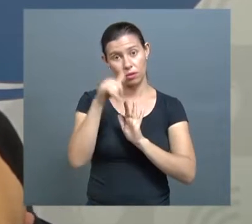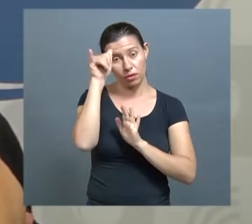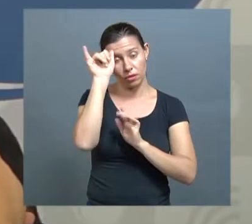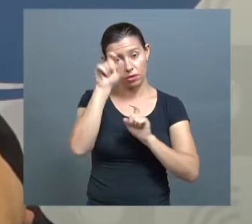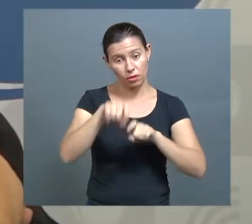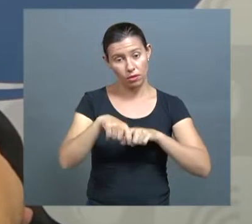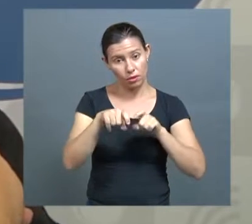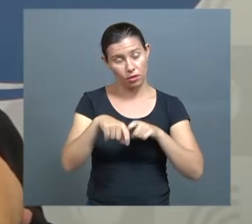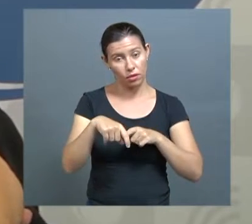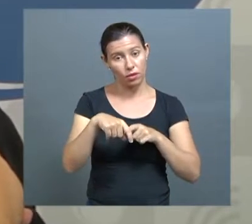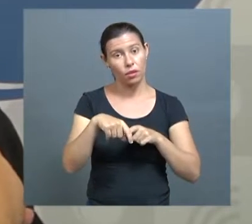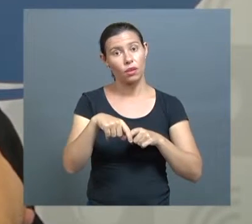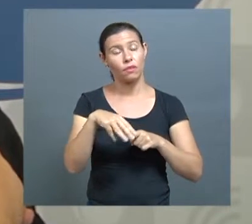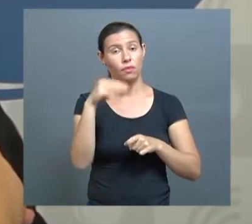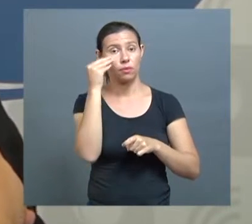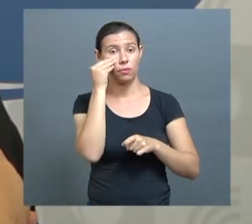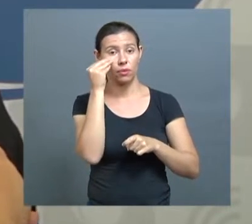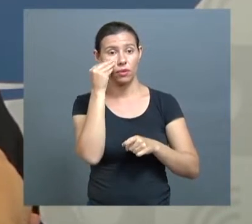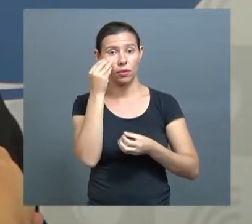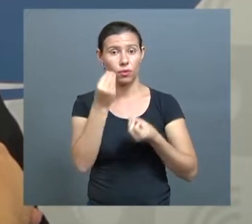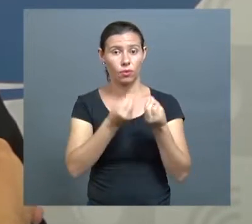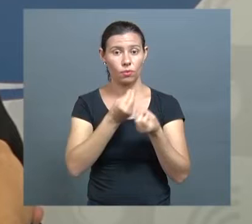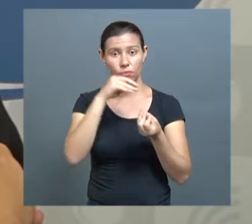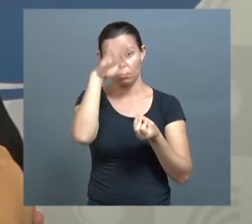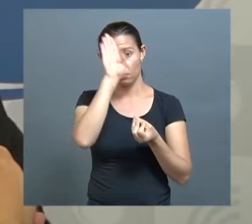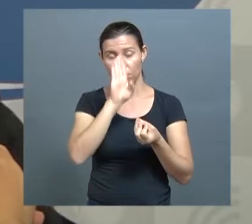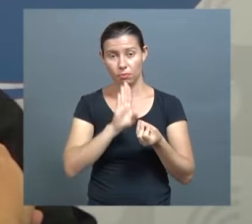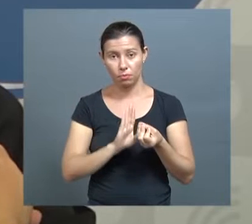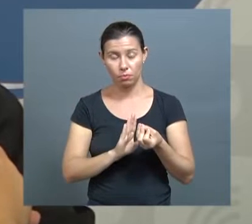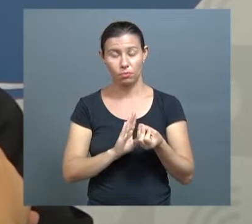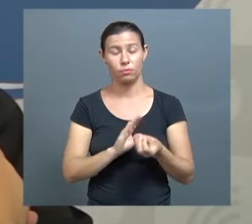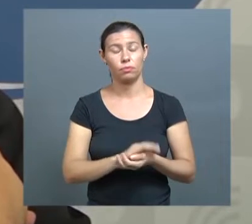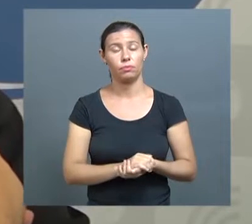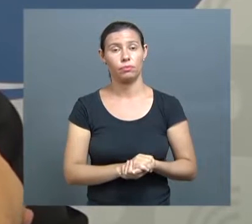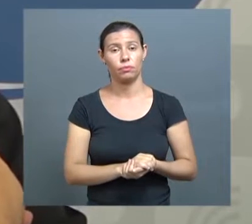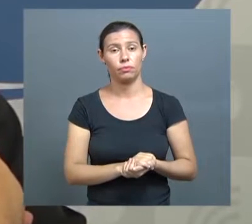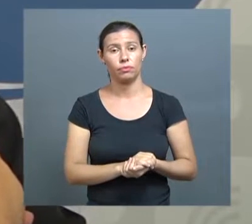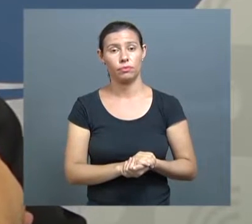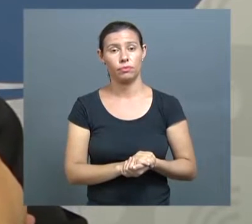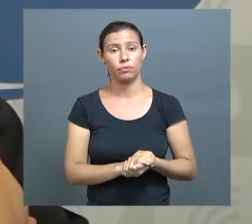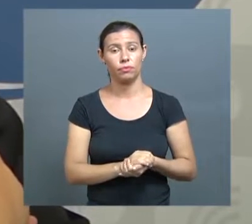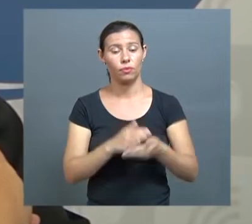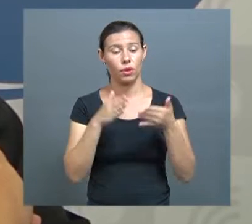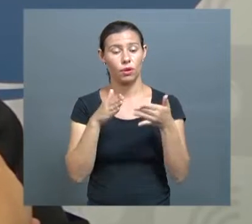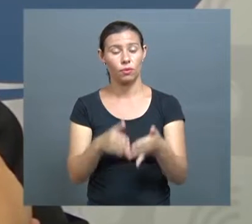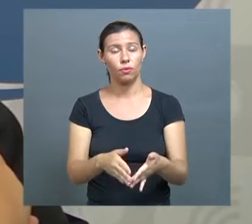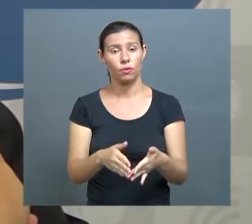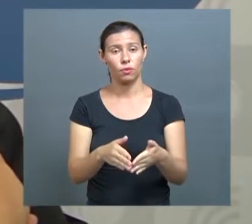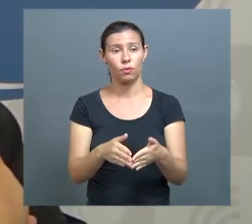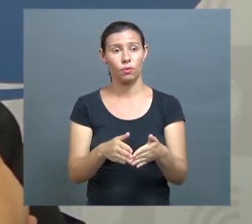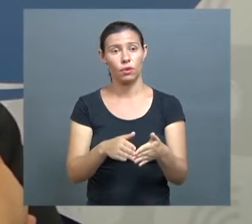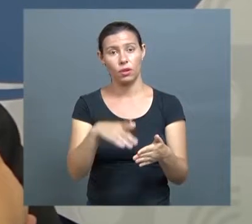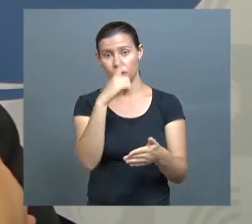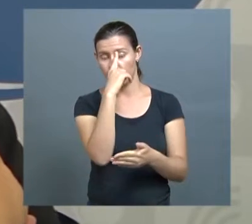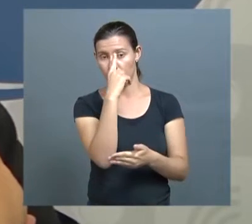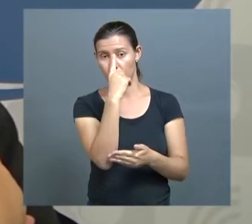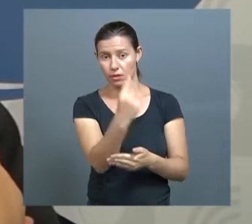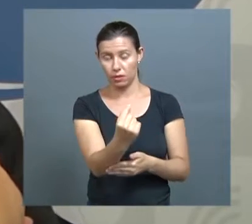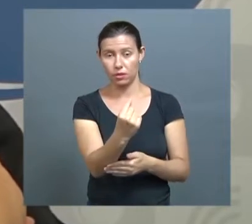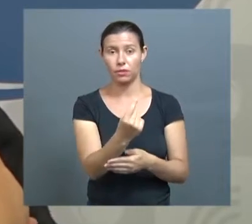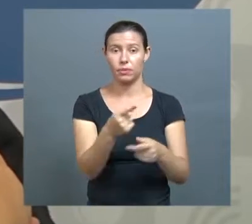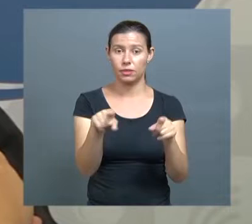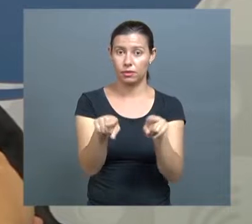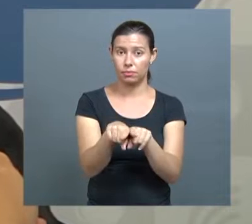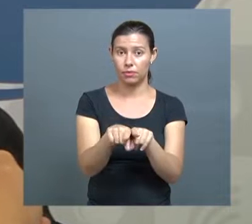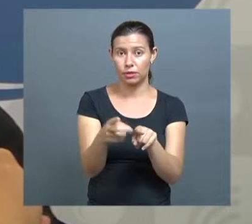atividade no campo do Brasil, dando um foco especial também aqui à região do Triângulo Mineiro, mas também às